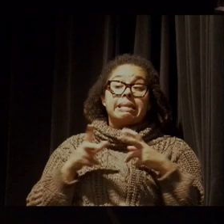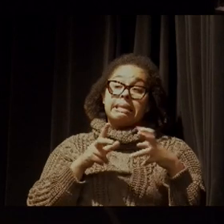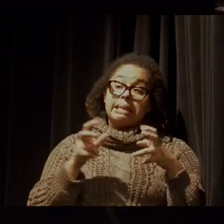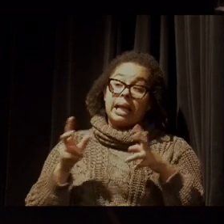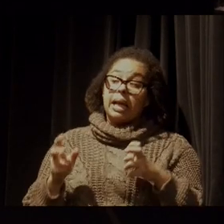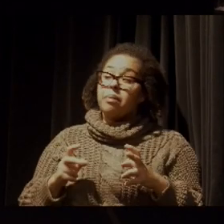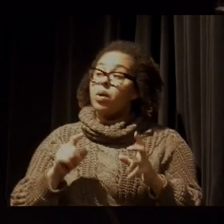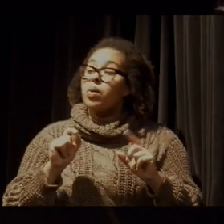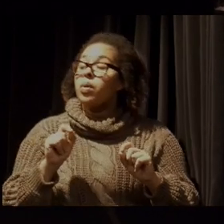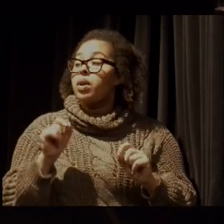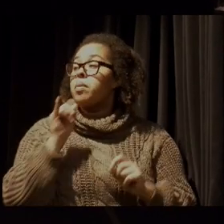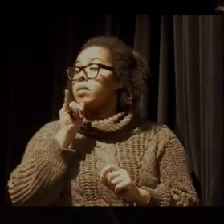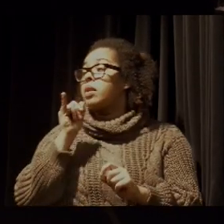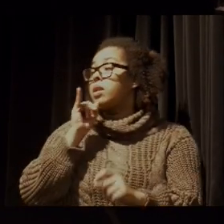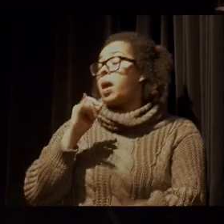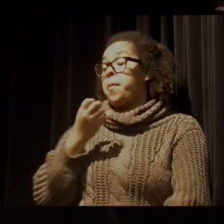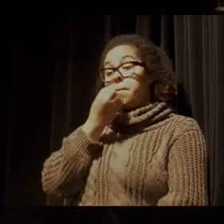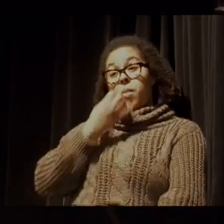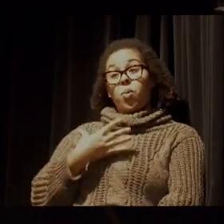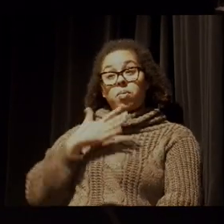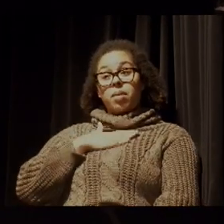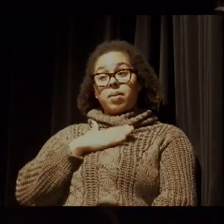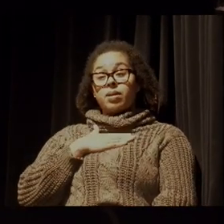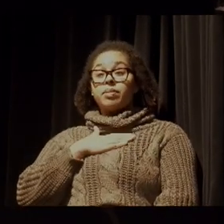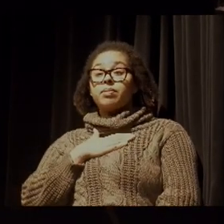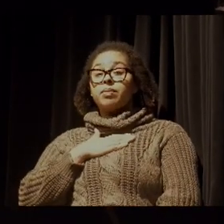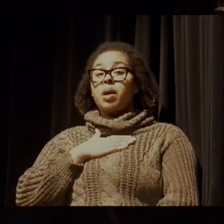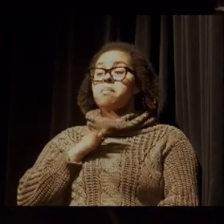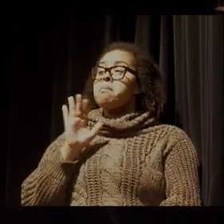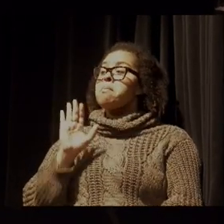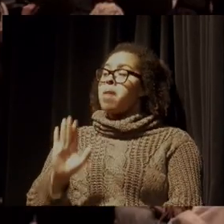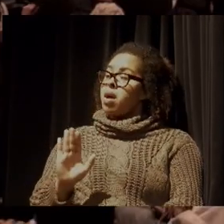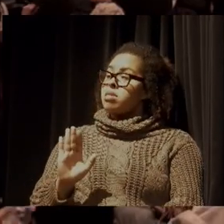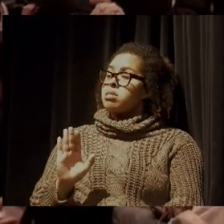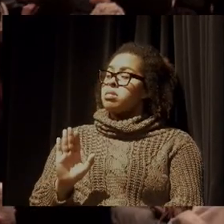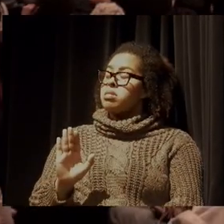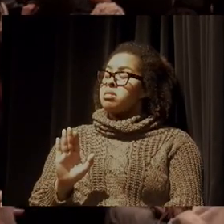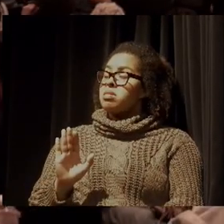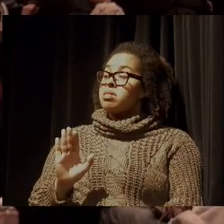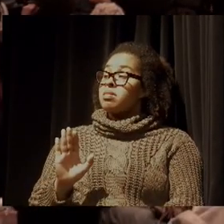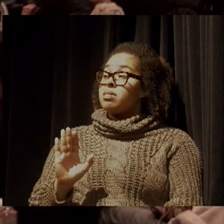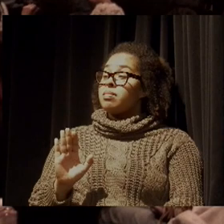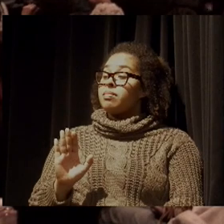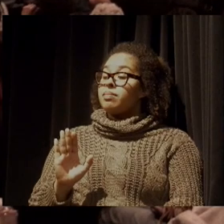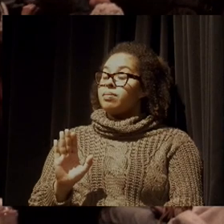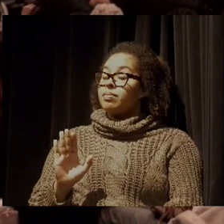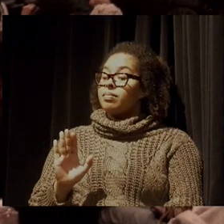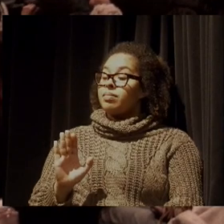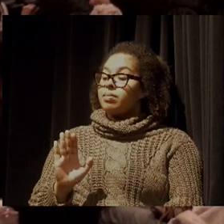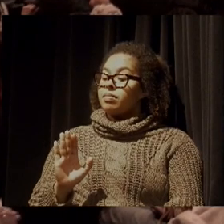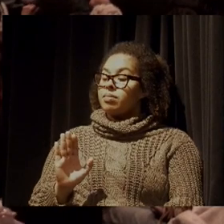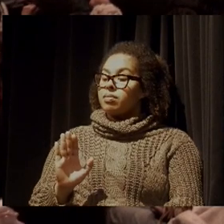é bom para mim, mas que, no final das contas,